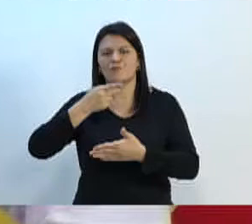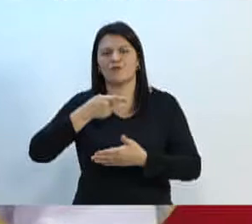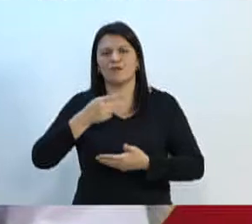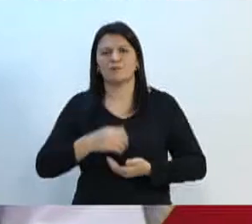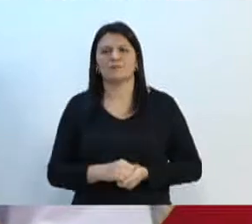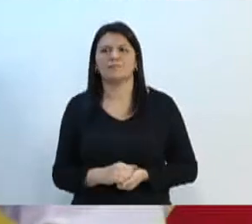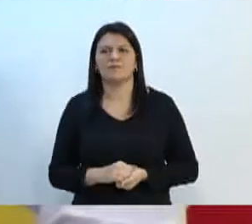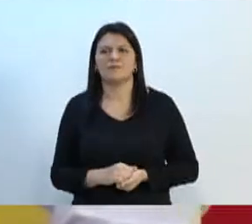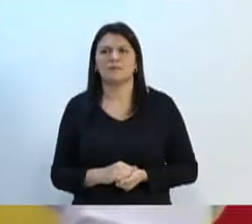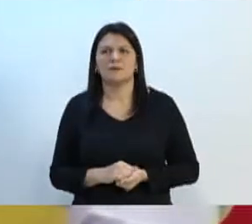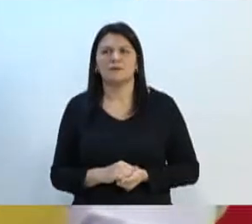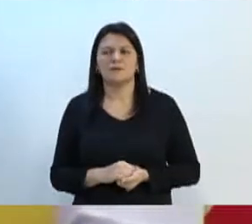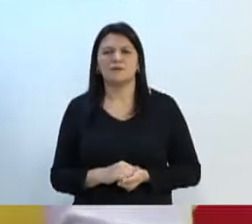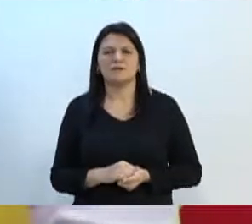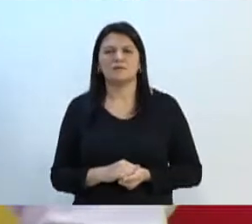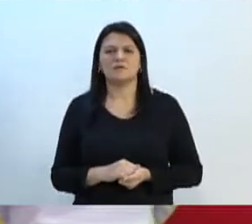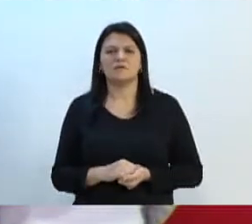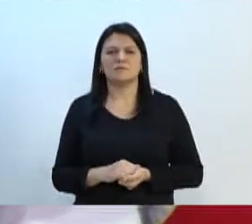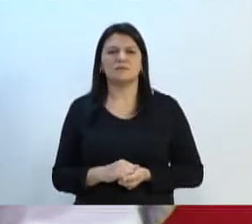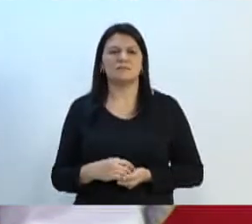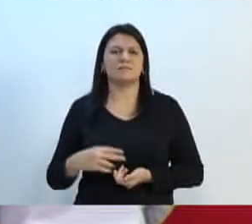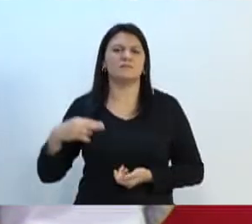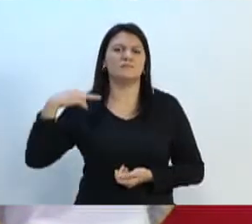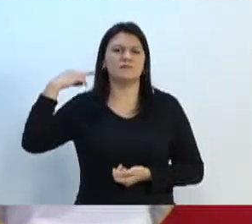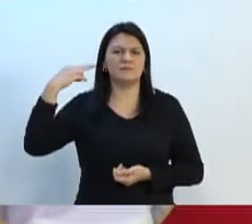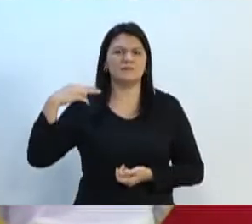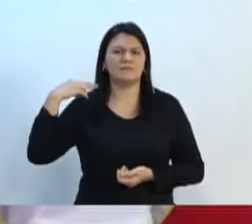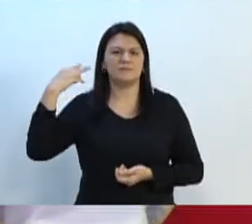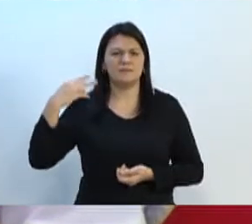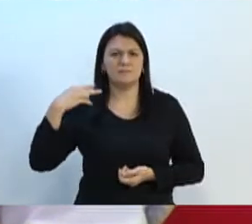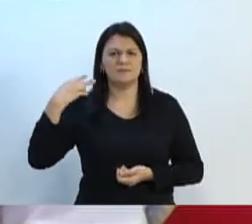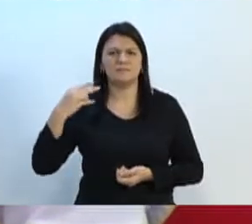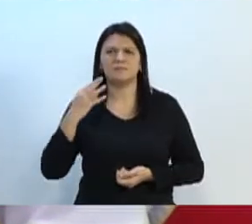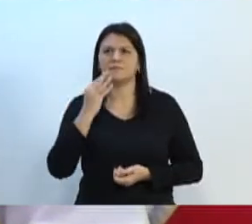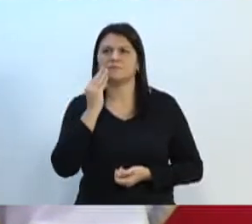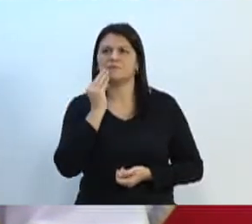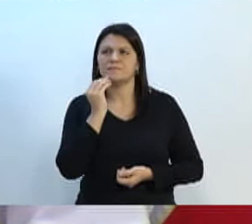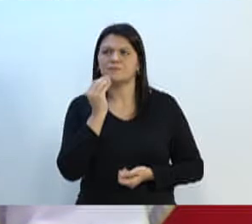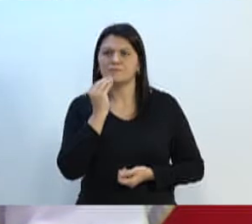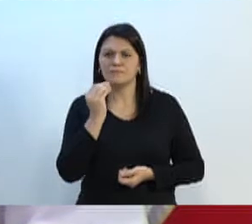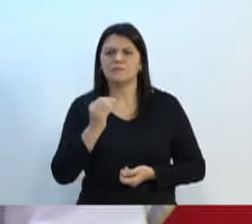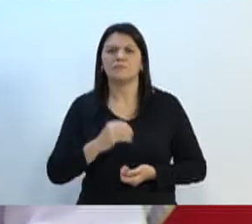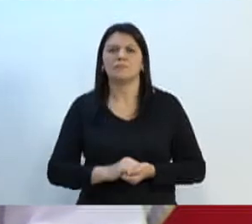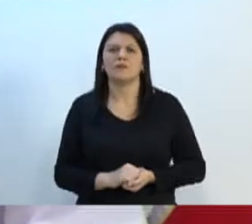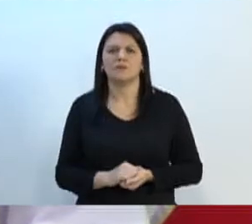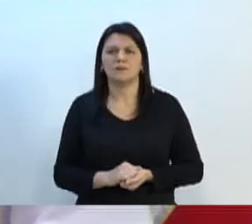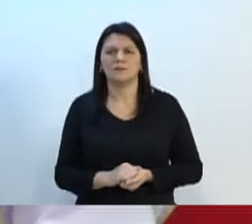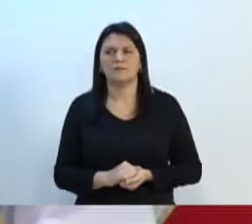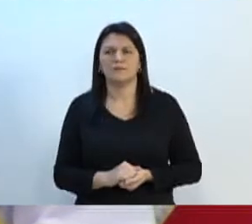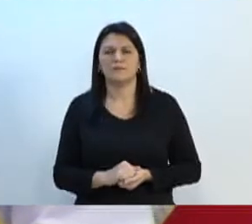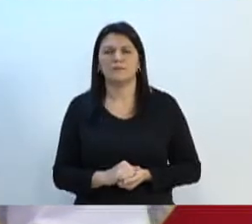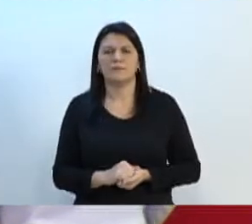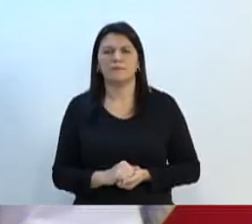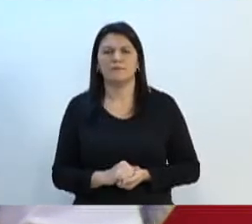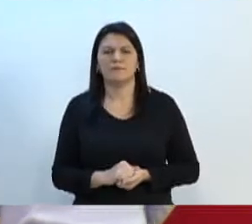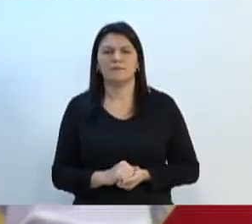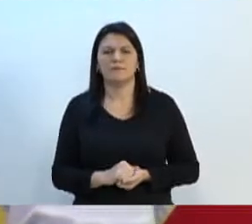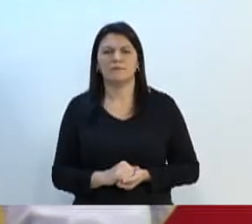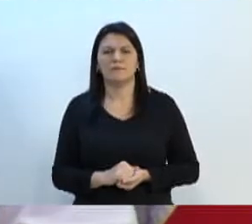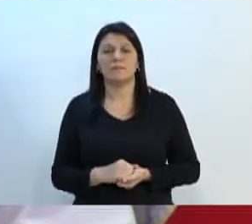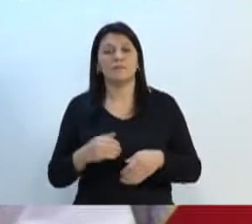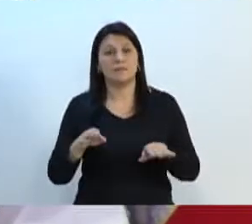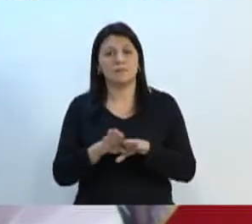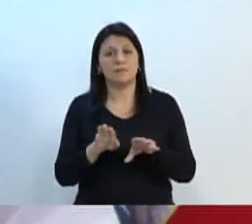Vereador, ora presidente Bruno Cunha, conduz essa casa legislativa, demais